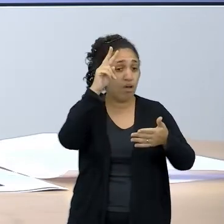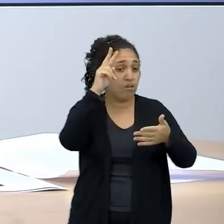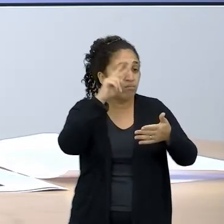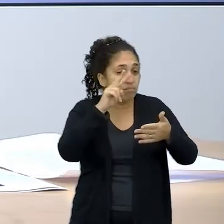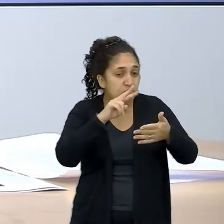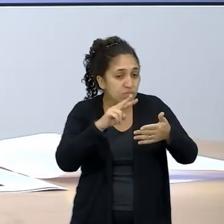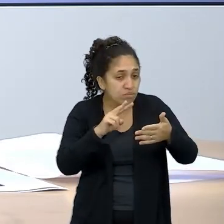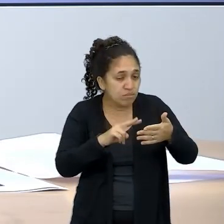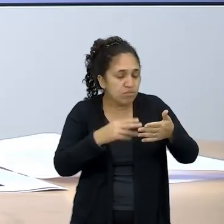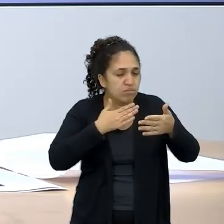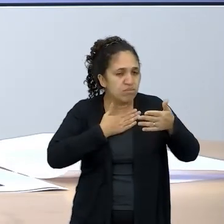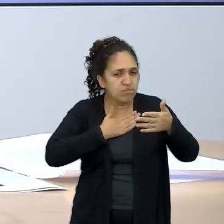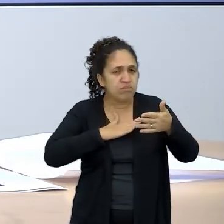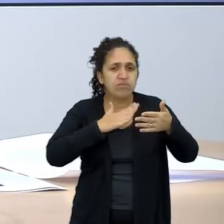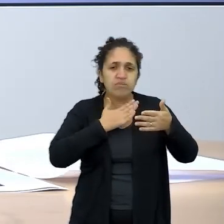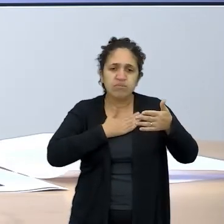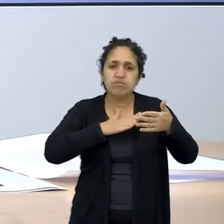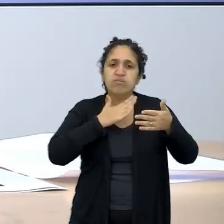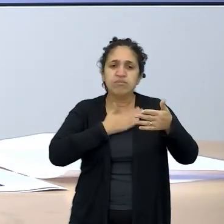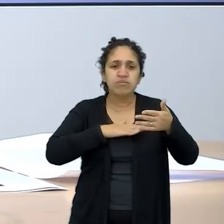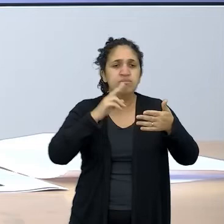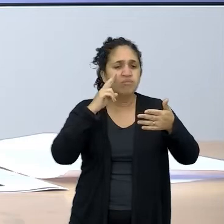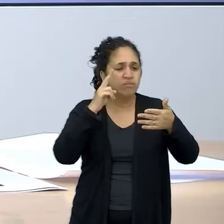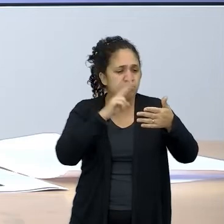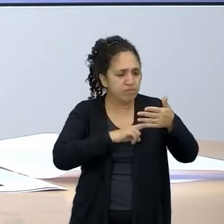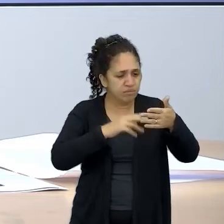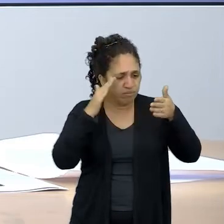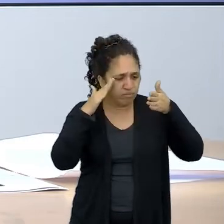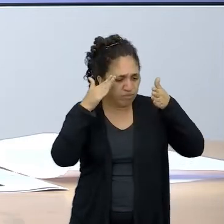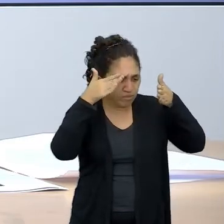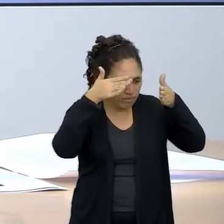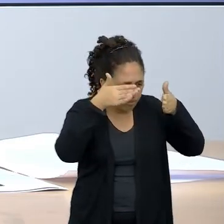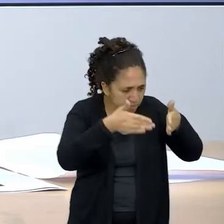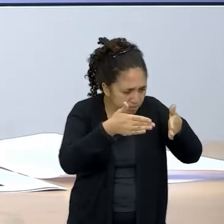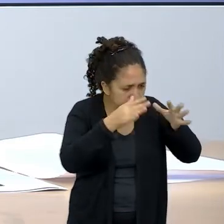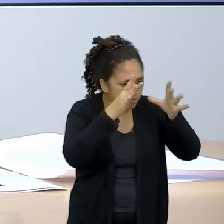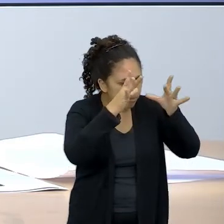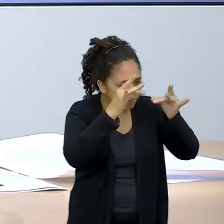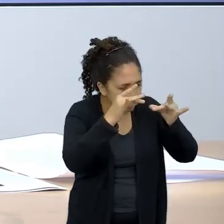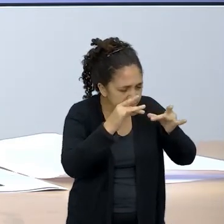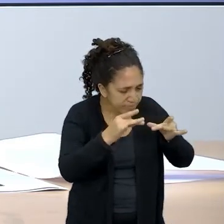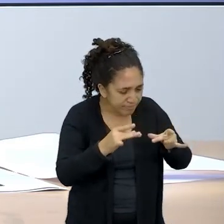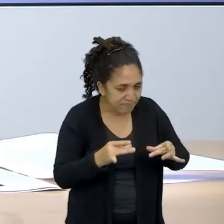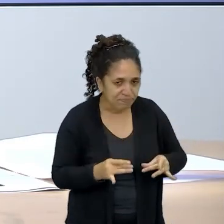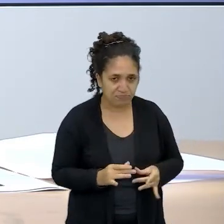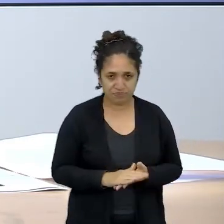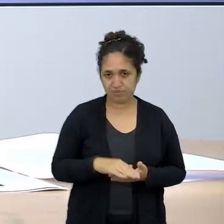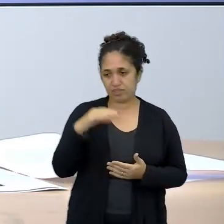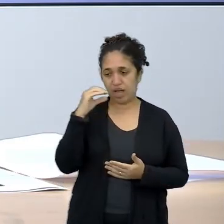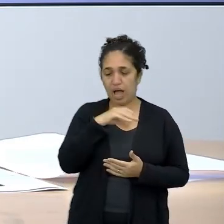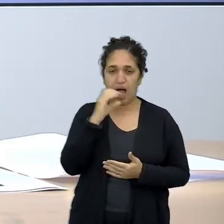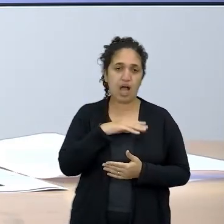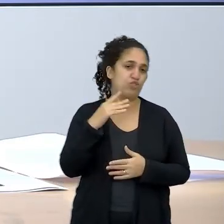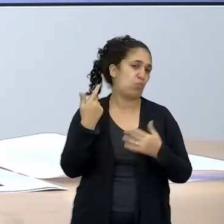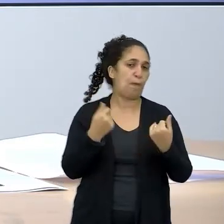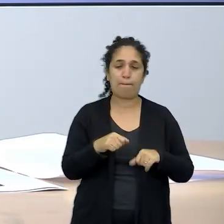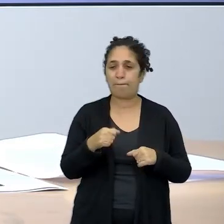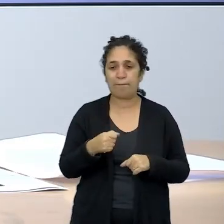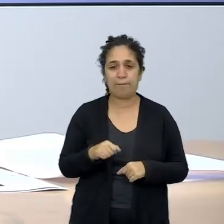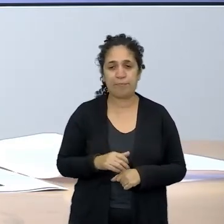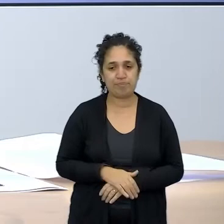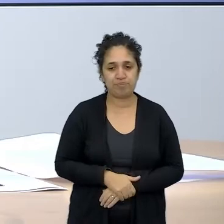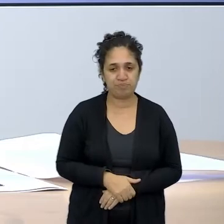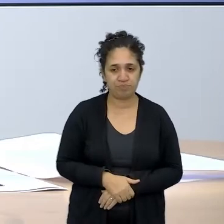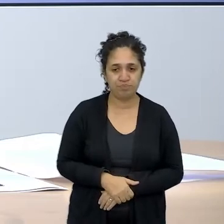leiam aí com bastante concentração, com bastante calma, não precisam ler rápido para vocês entenderem